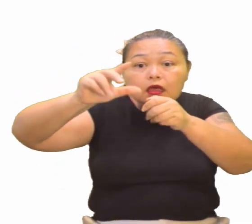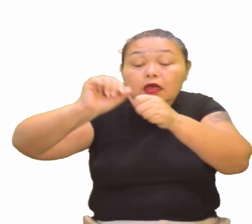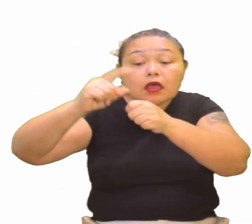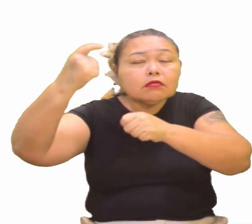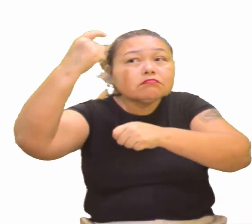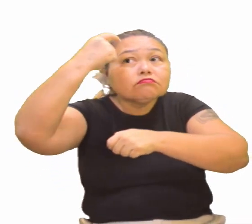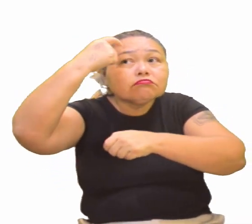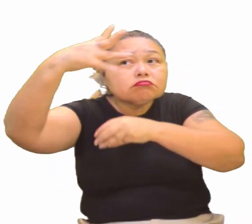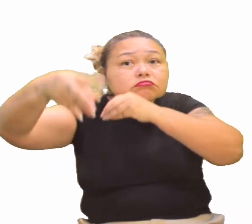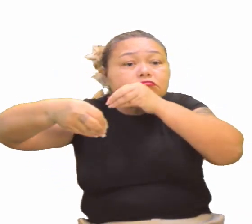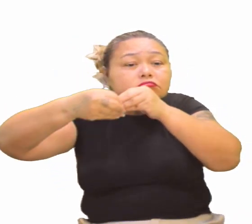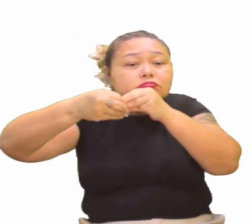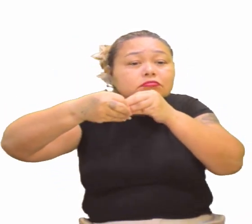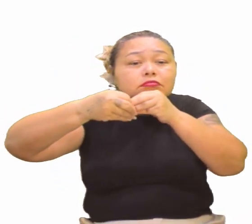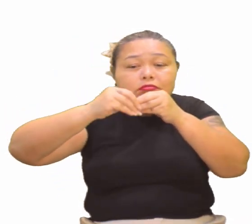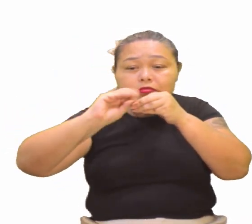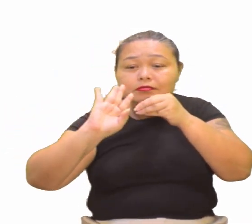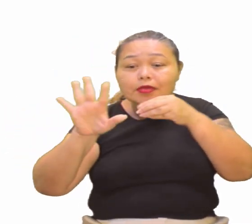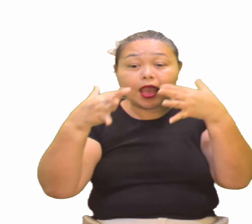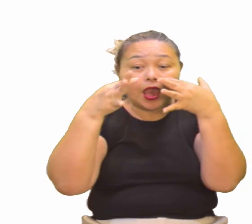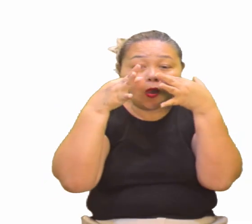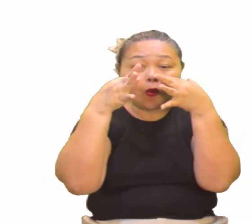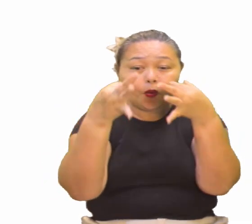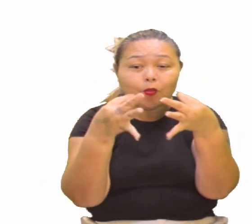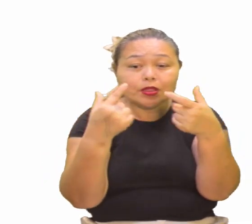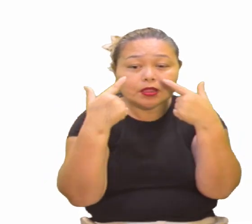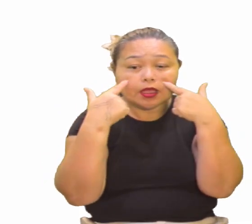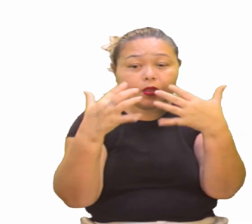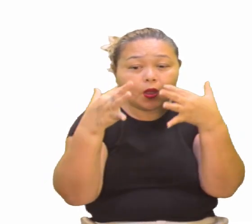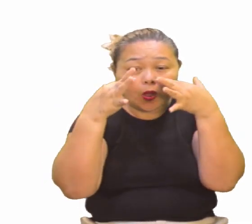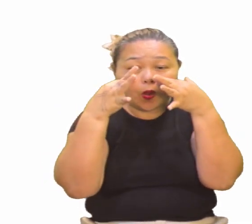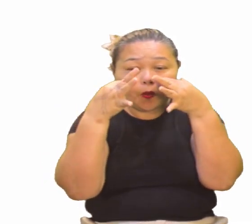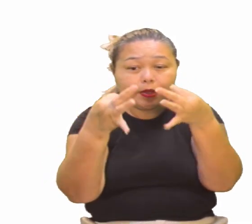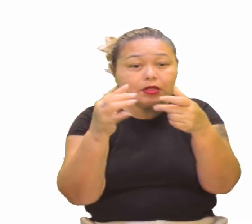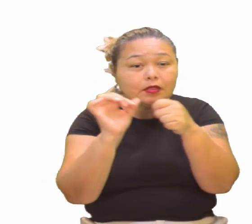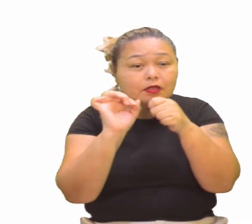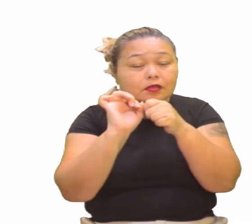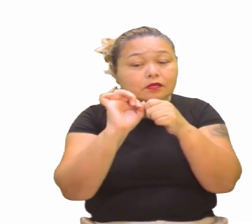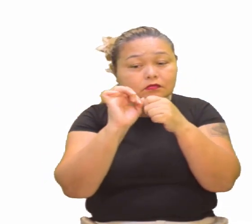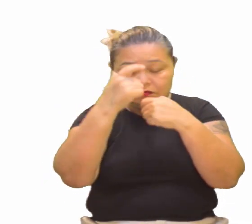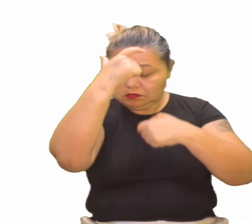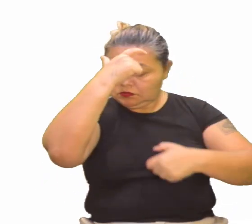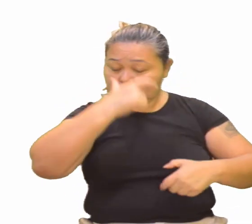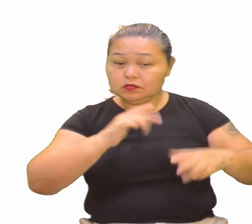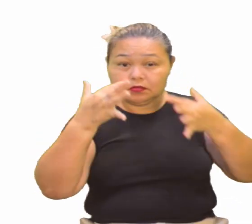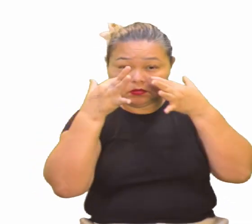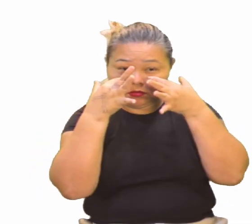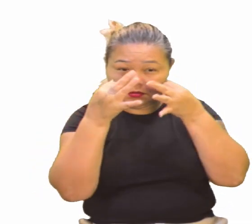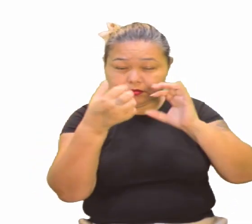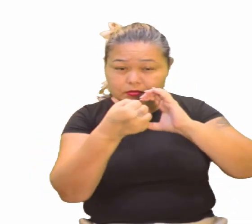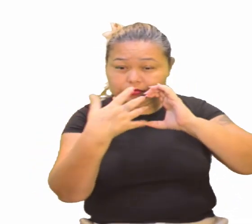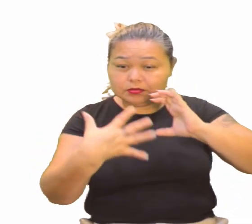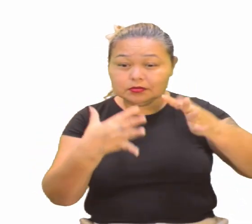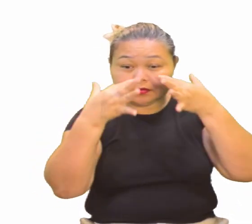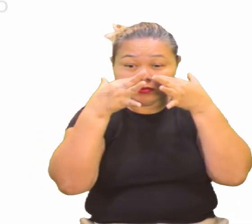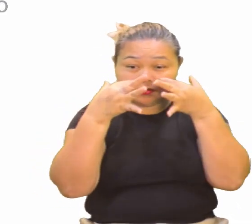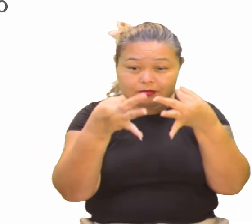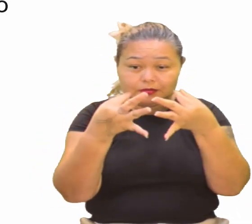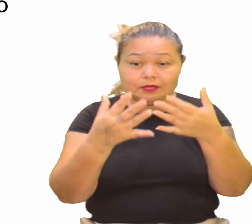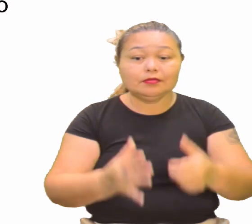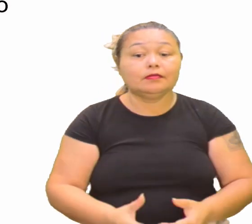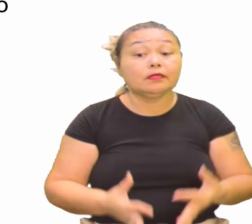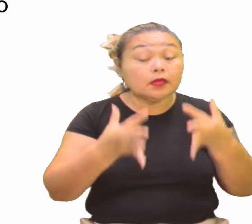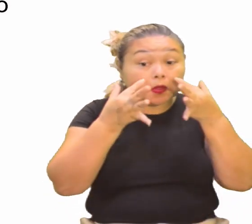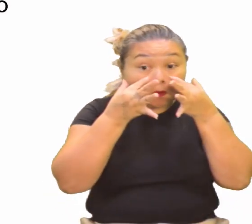Por quê? Geralmente, o ser humano lá sempre envolve a questão do ser humano. Vamos ver essas características do humanismo.